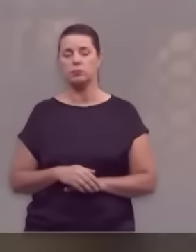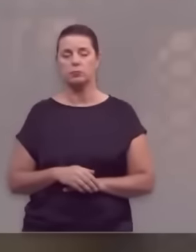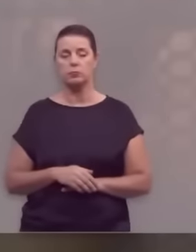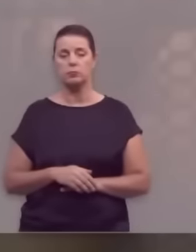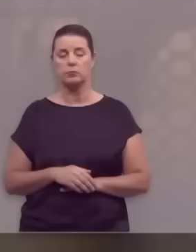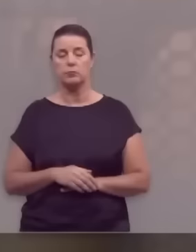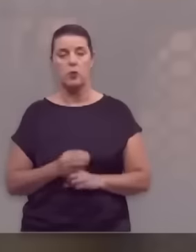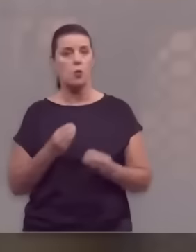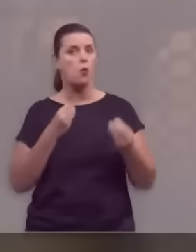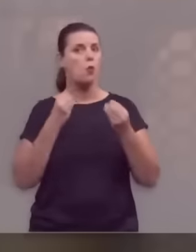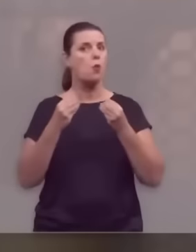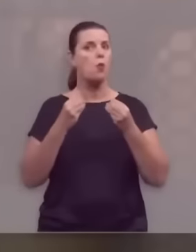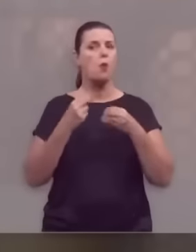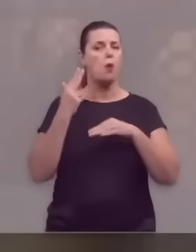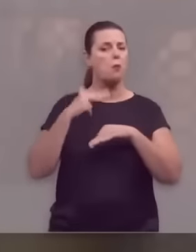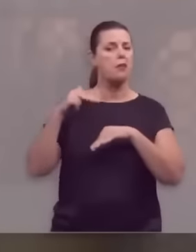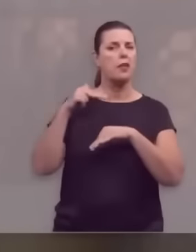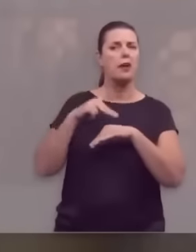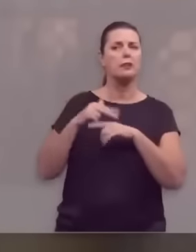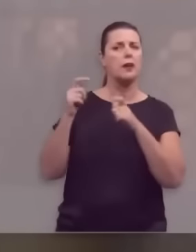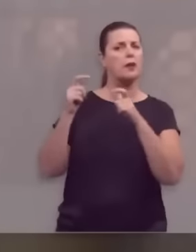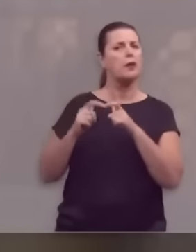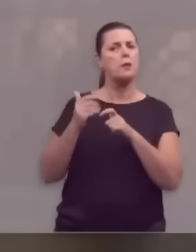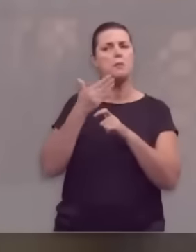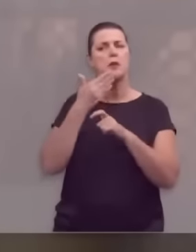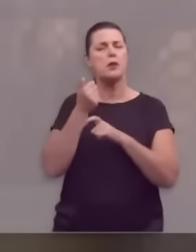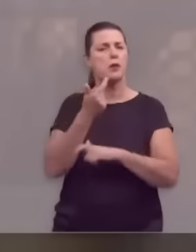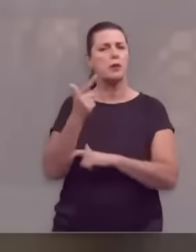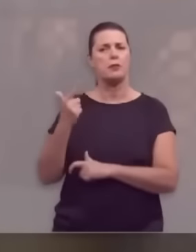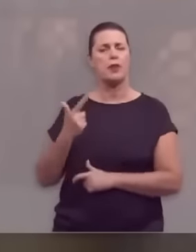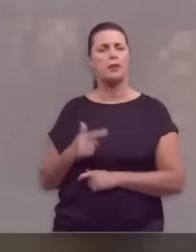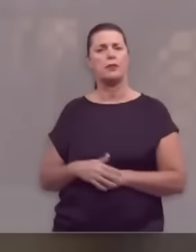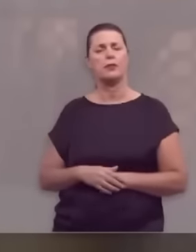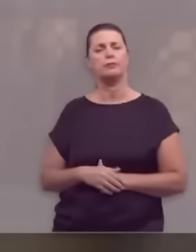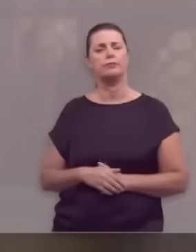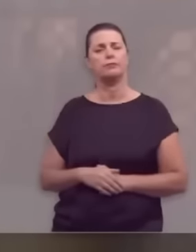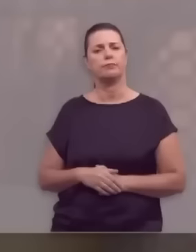Os rumos que a nação tomou não foram os melhores.